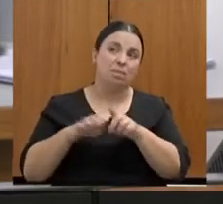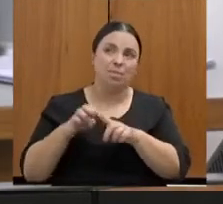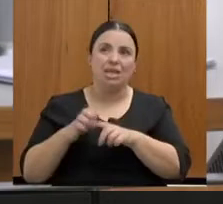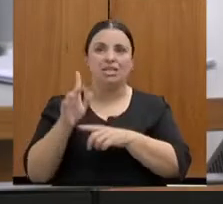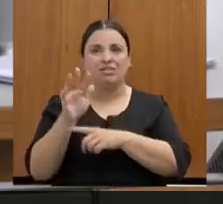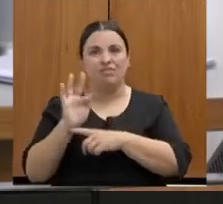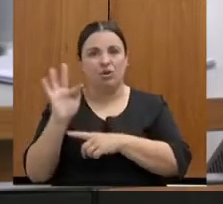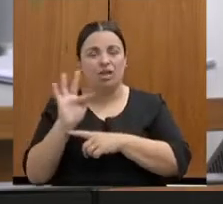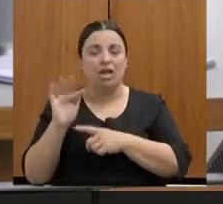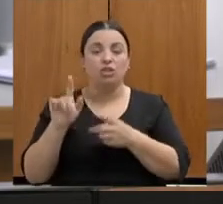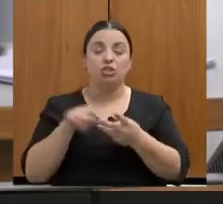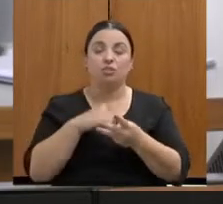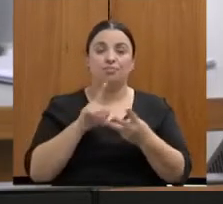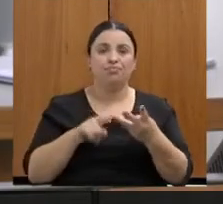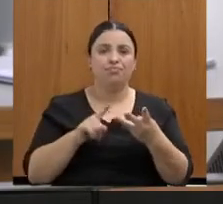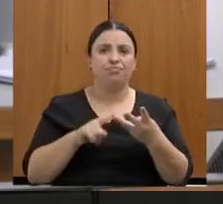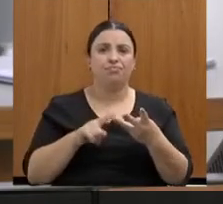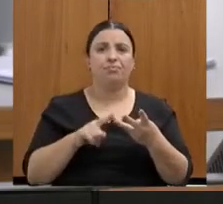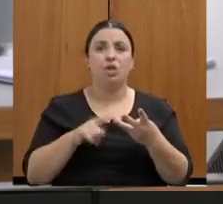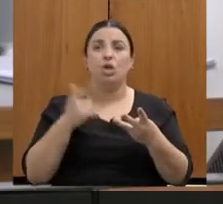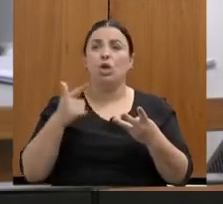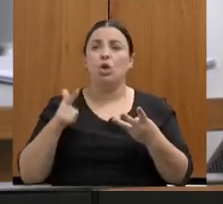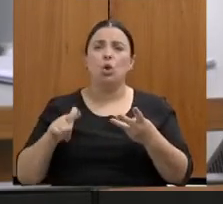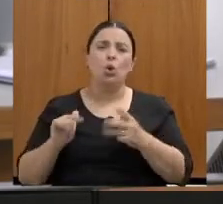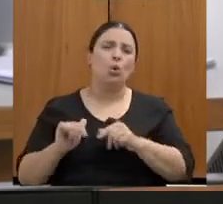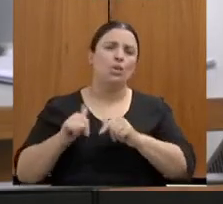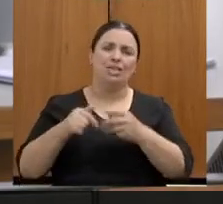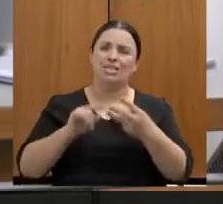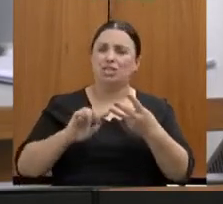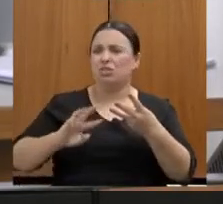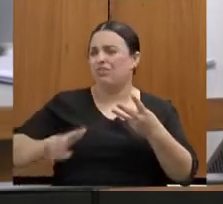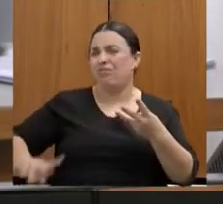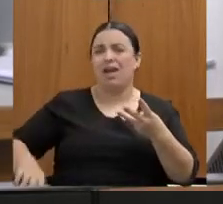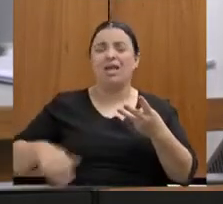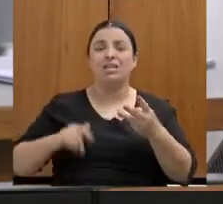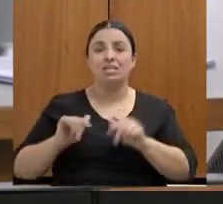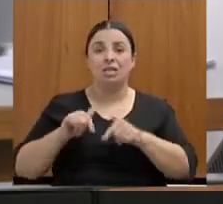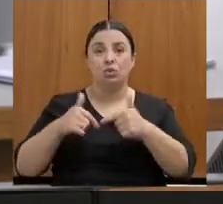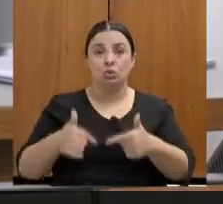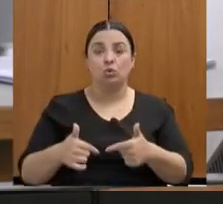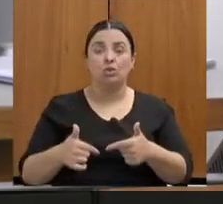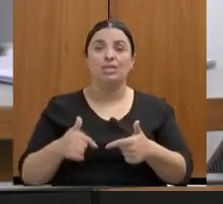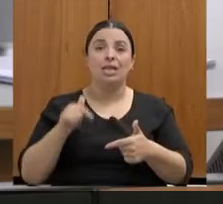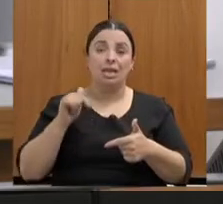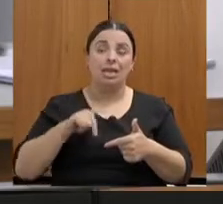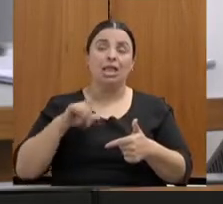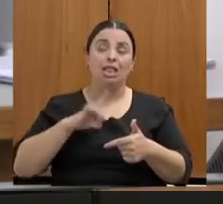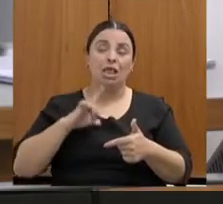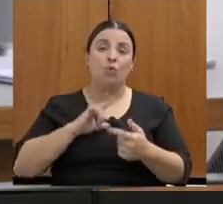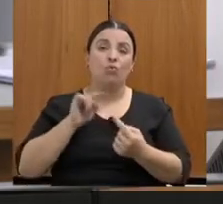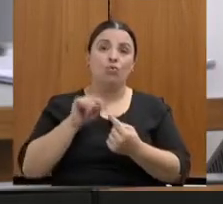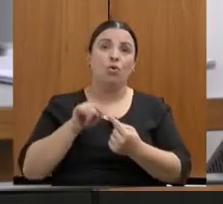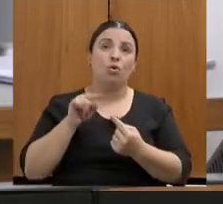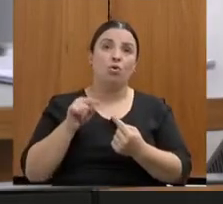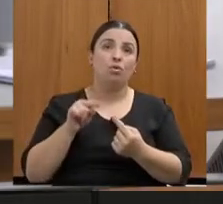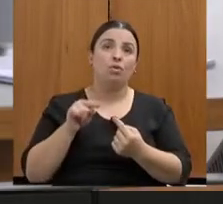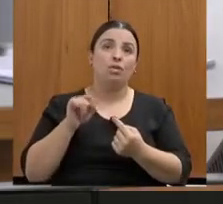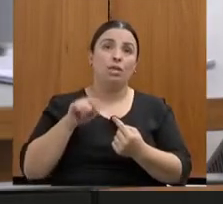ações que estão decorrendo dessa iniciativa de melhoria de atendimento ao público.